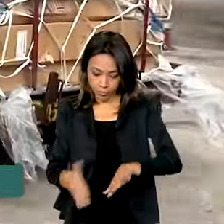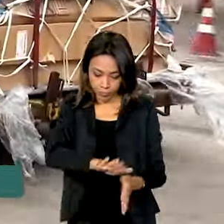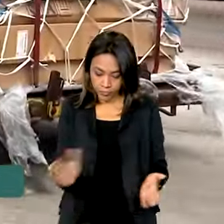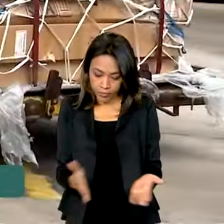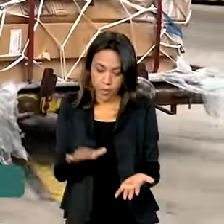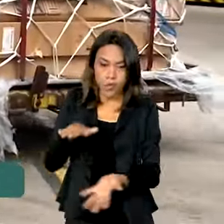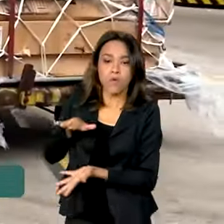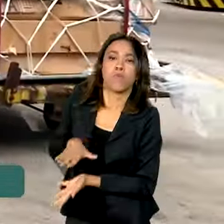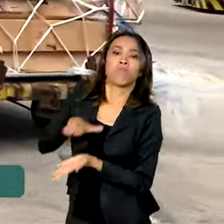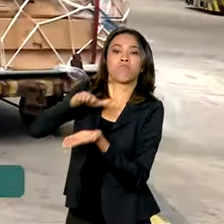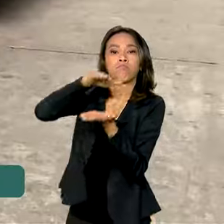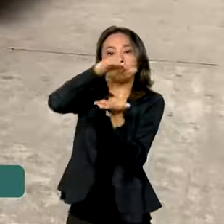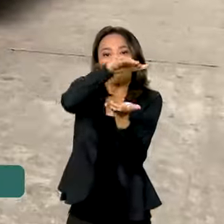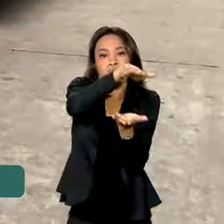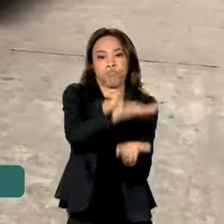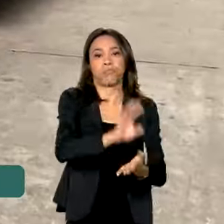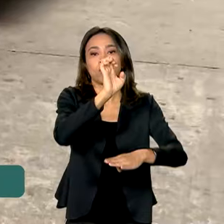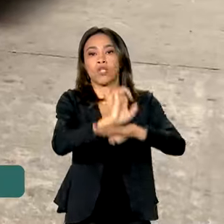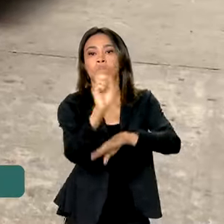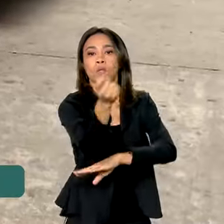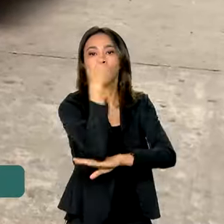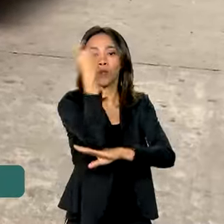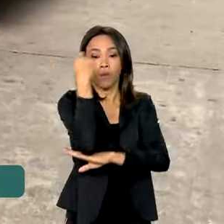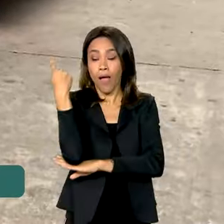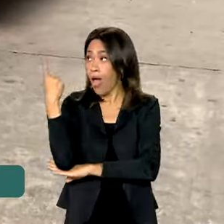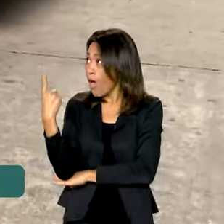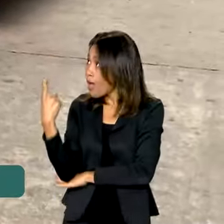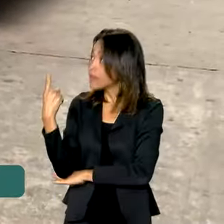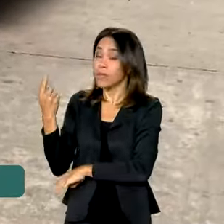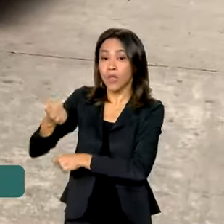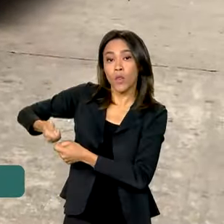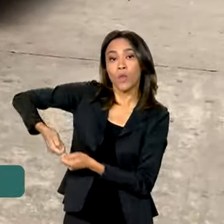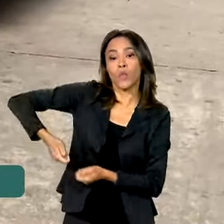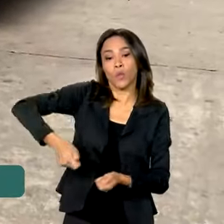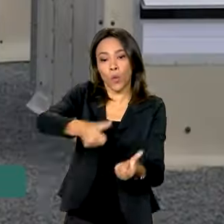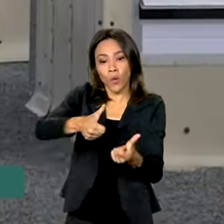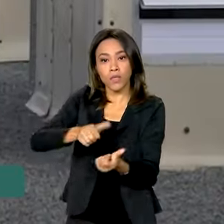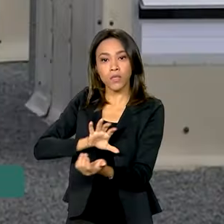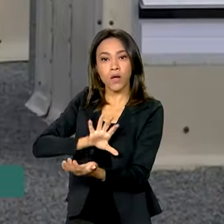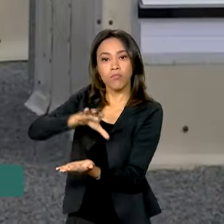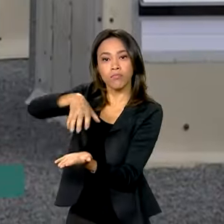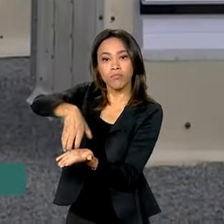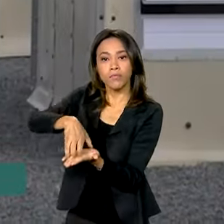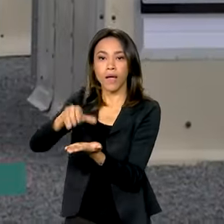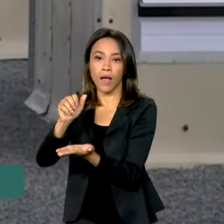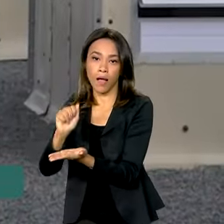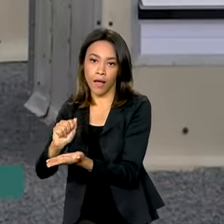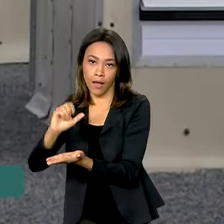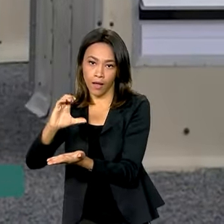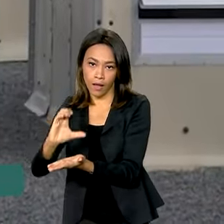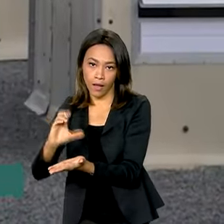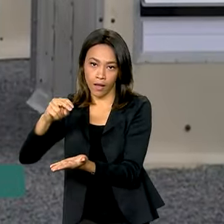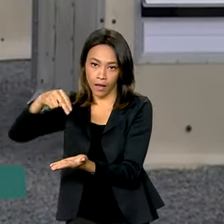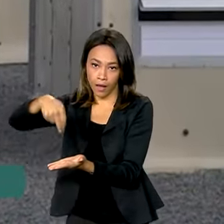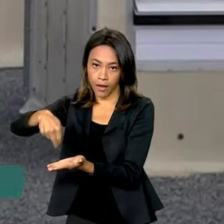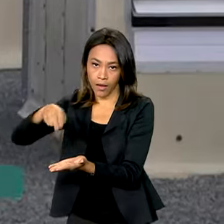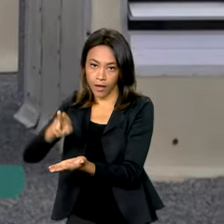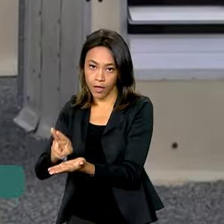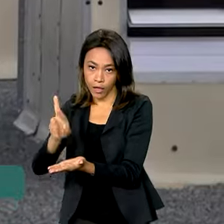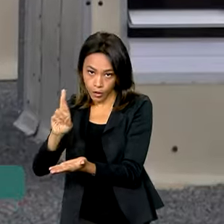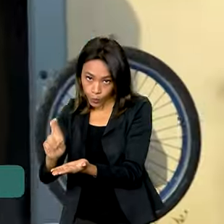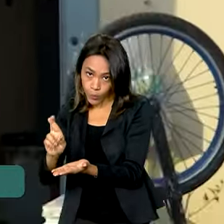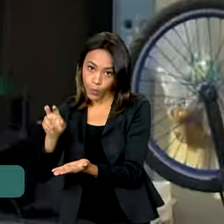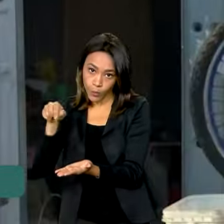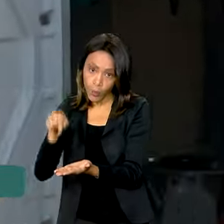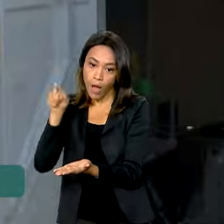para o Rio Grande do Sul. As casas são uma doação do Acnur, Agência da ONU para Refugiados. Elas